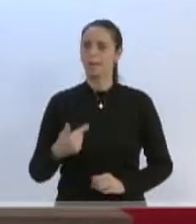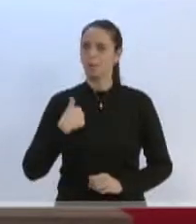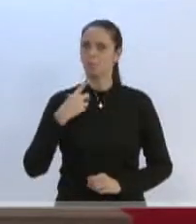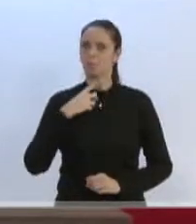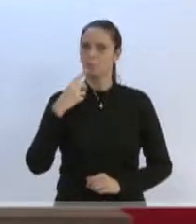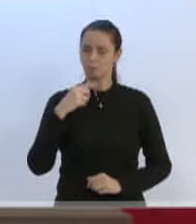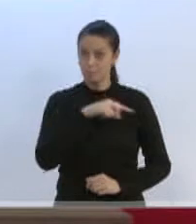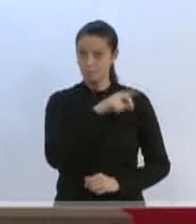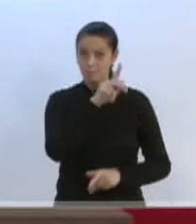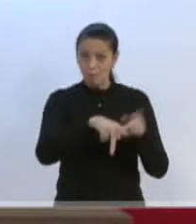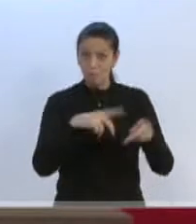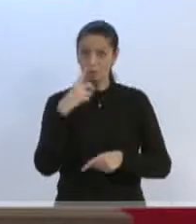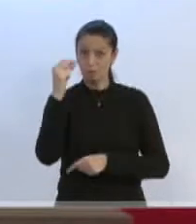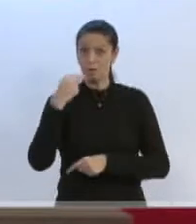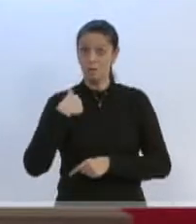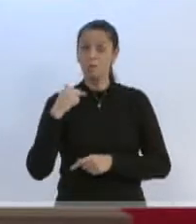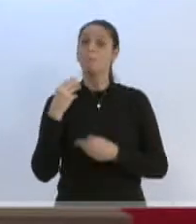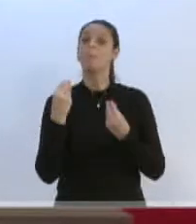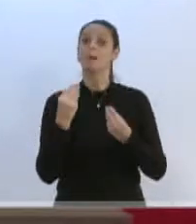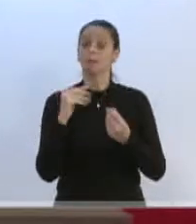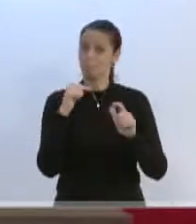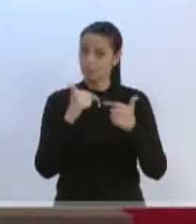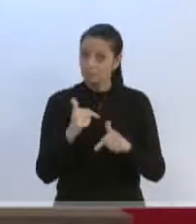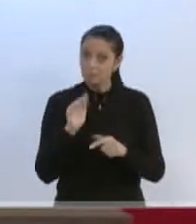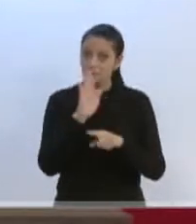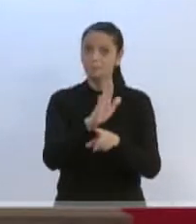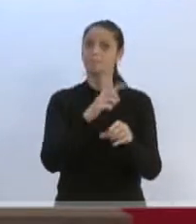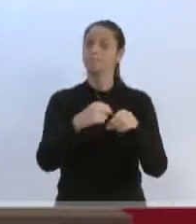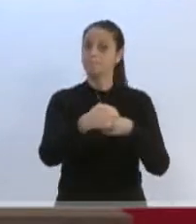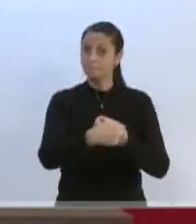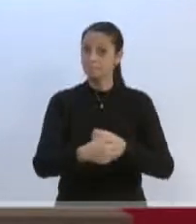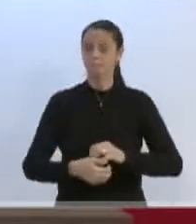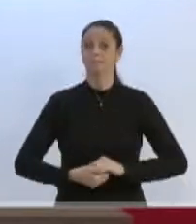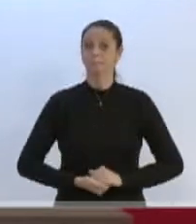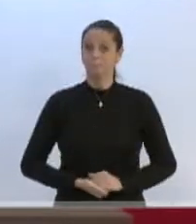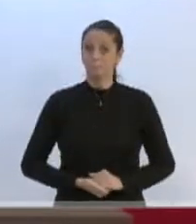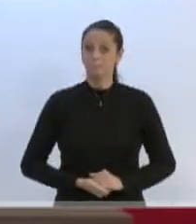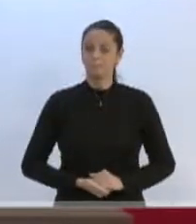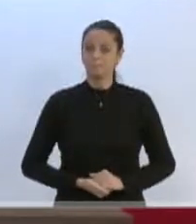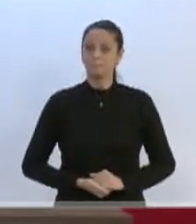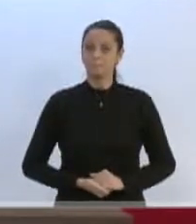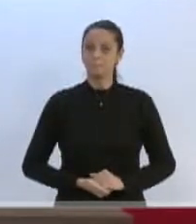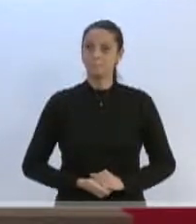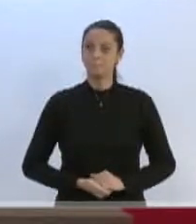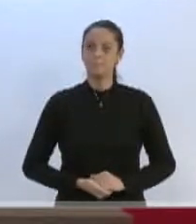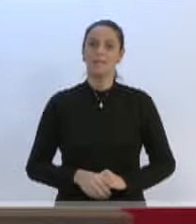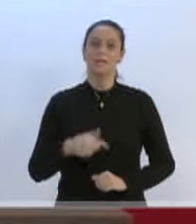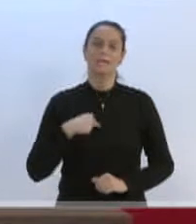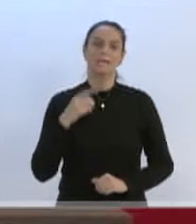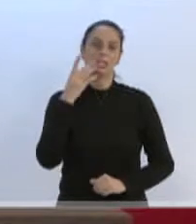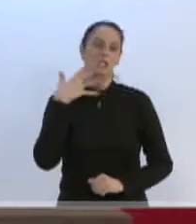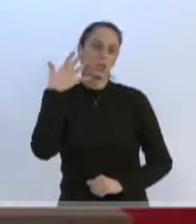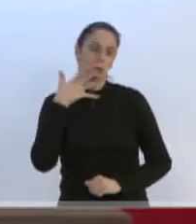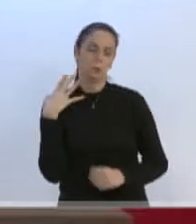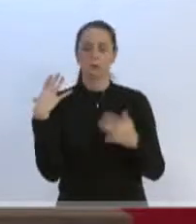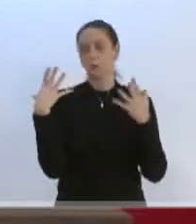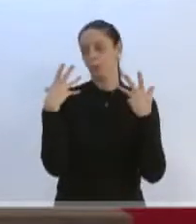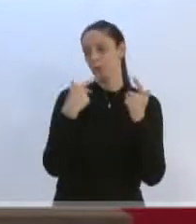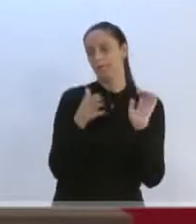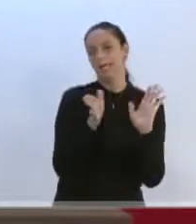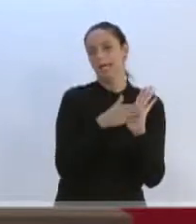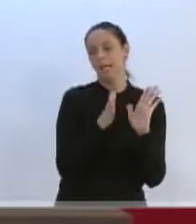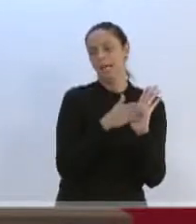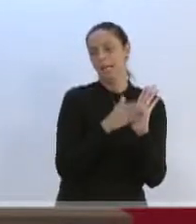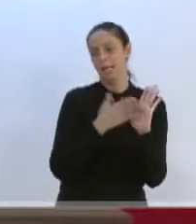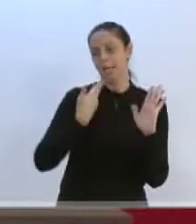pela nossa cidade. E dizer, senhores, que jogar palma, dar discurso, falar bonito para ser aplaudido,